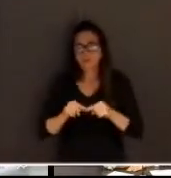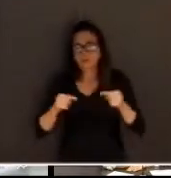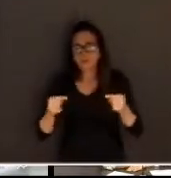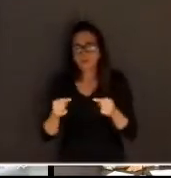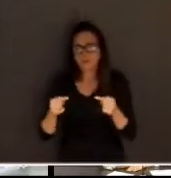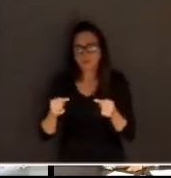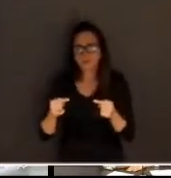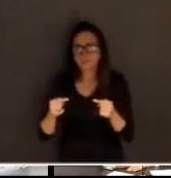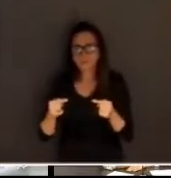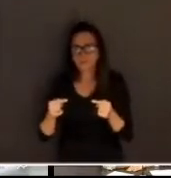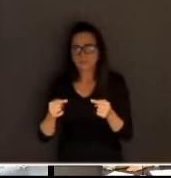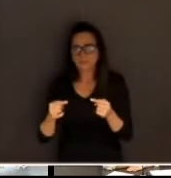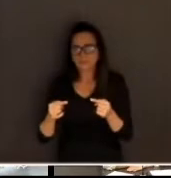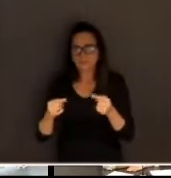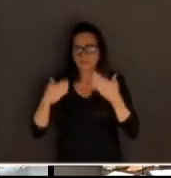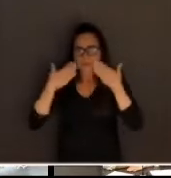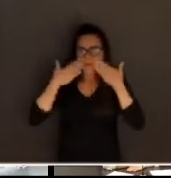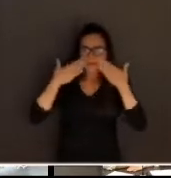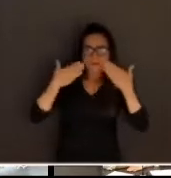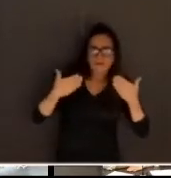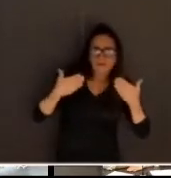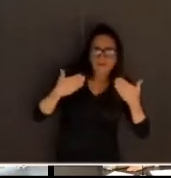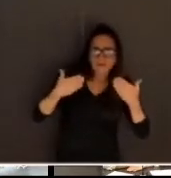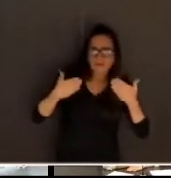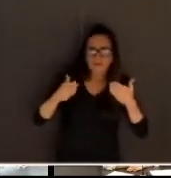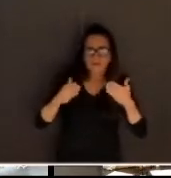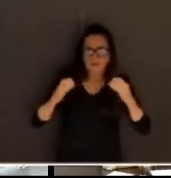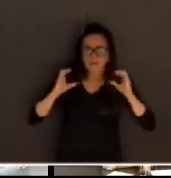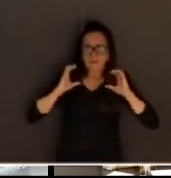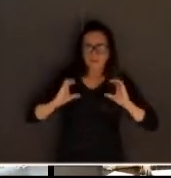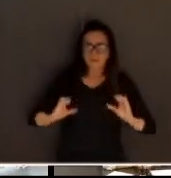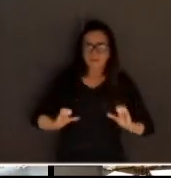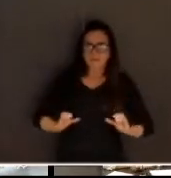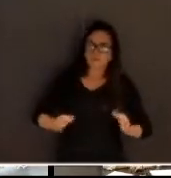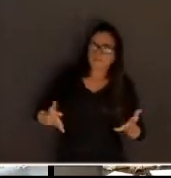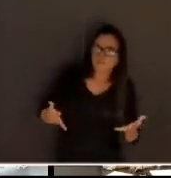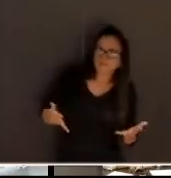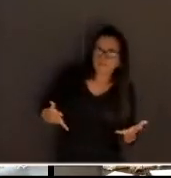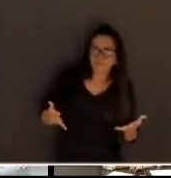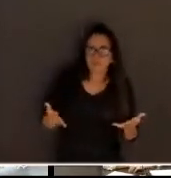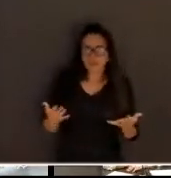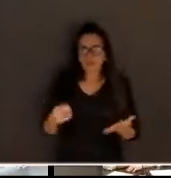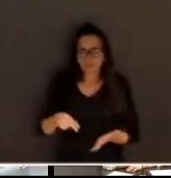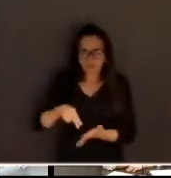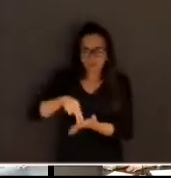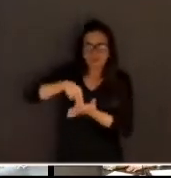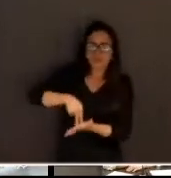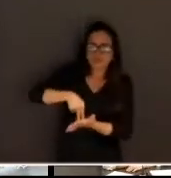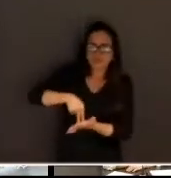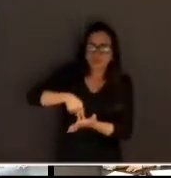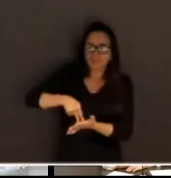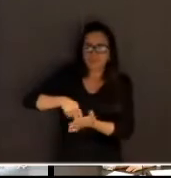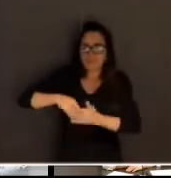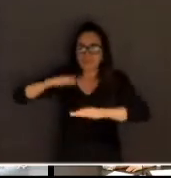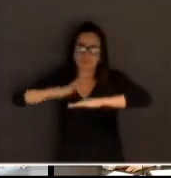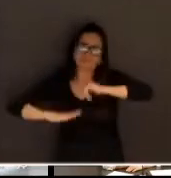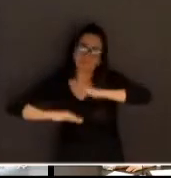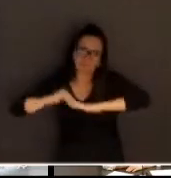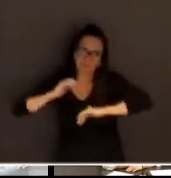Mas apresentamos, então, algumas posturas, alguns posicionamentos que eu queria trazer para vocês aqui para a gente, no campo prático mesmo,